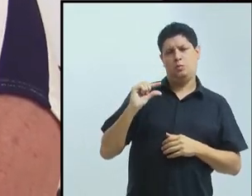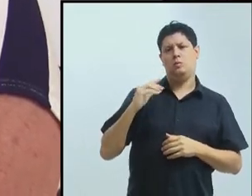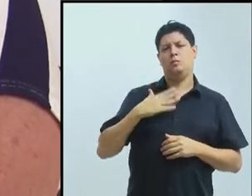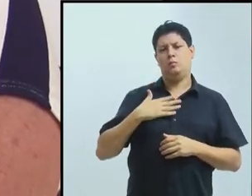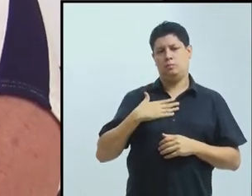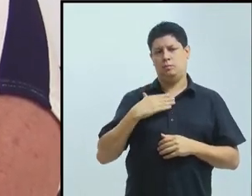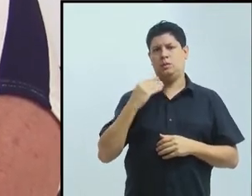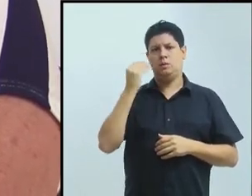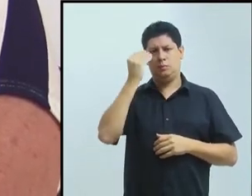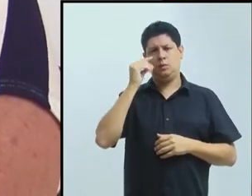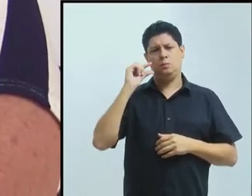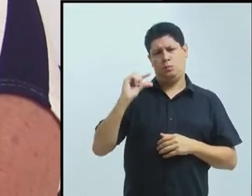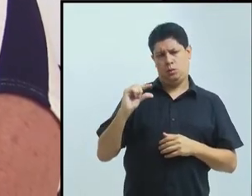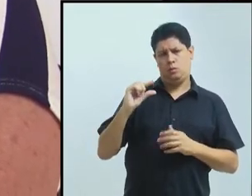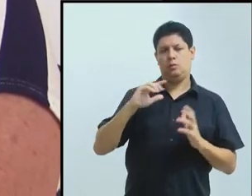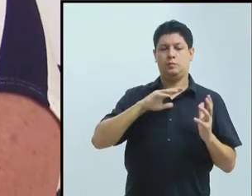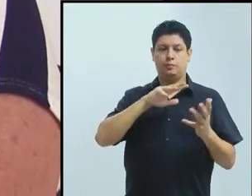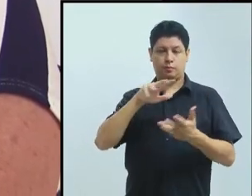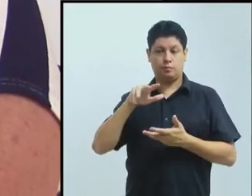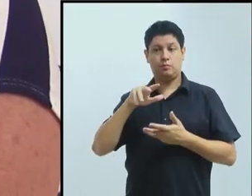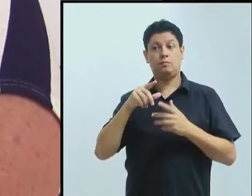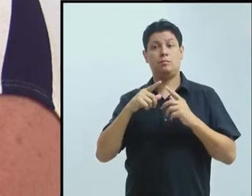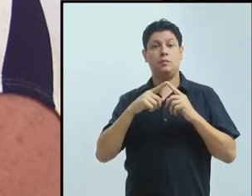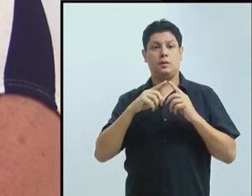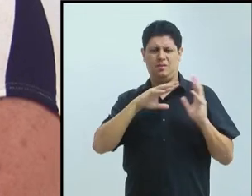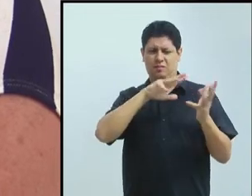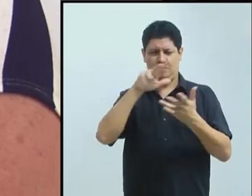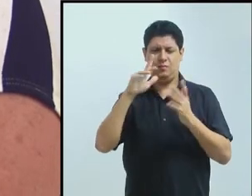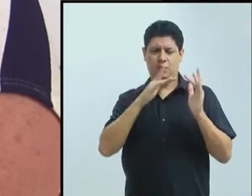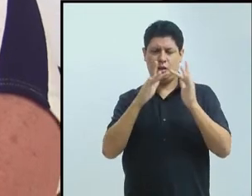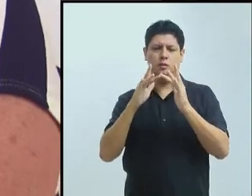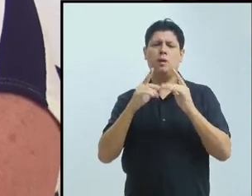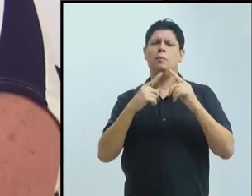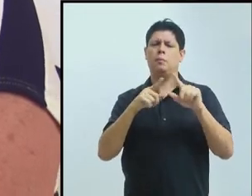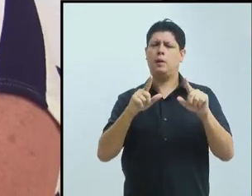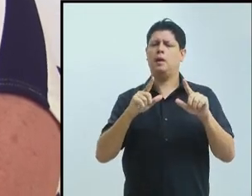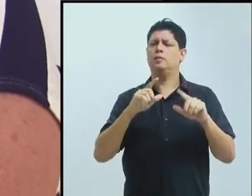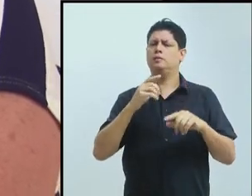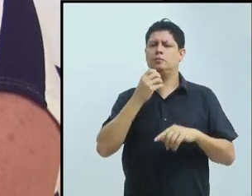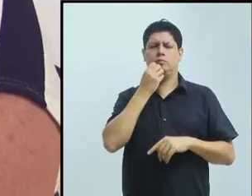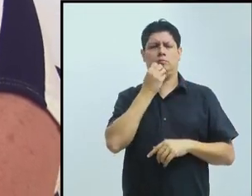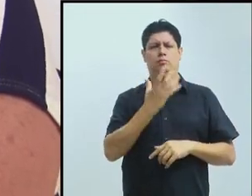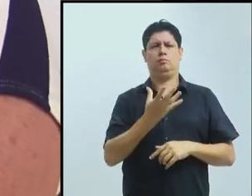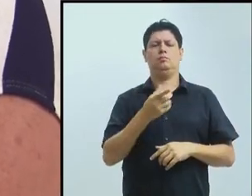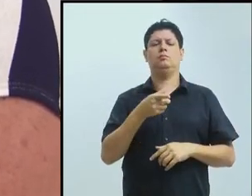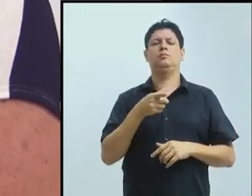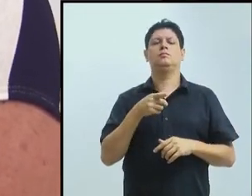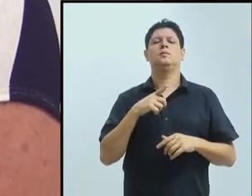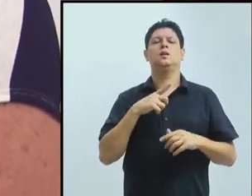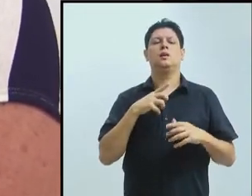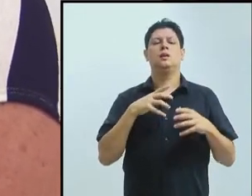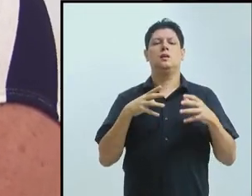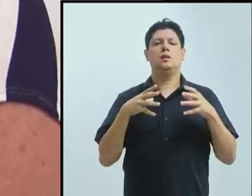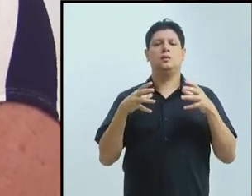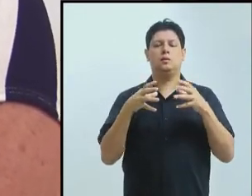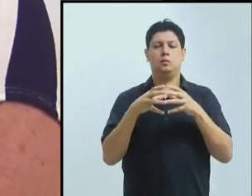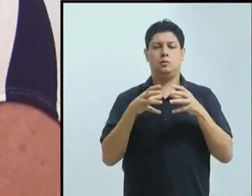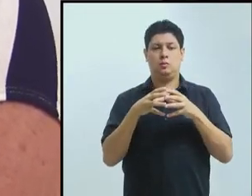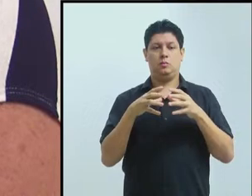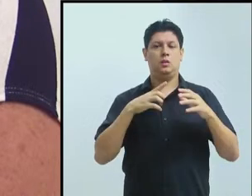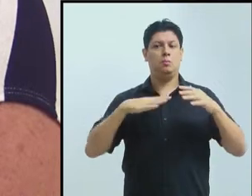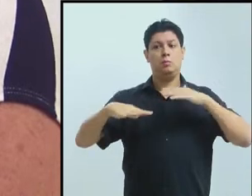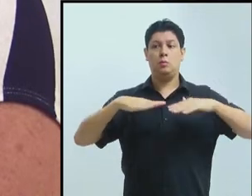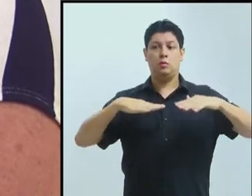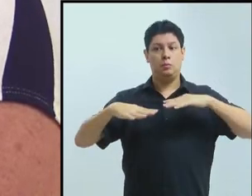é um grupo que está em movimento, já é o quarto evento